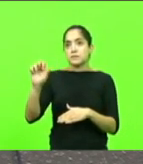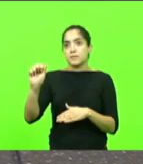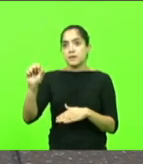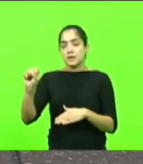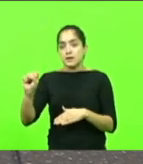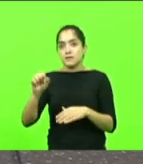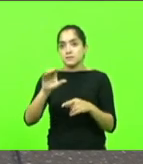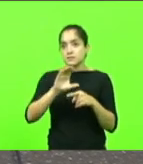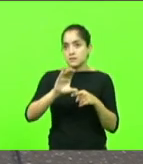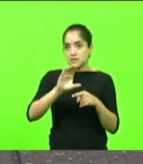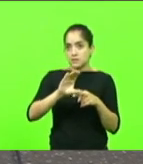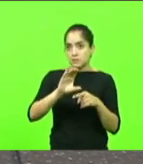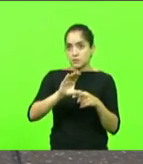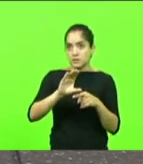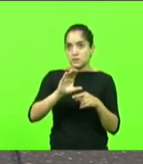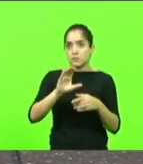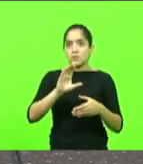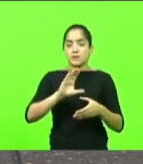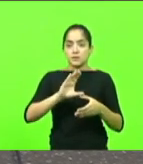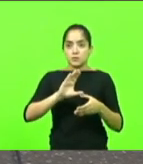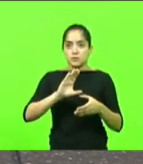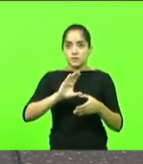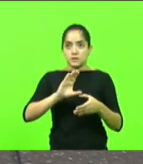uma conquista muito tempo